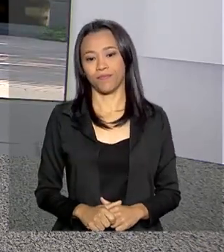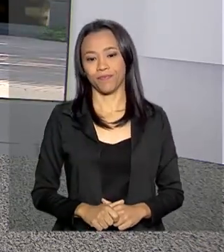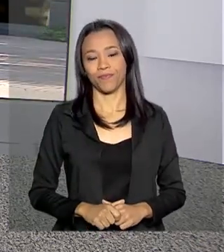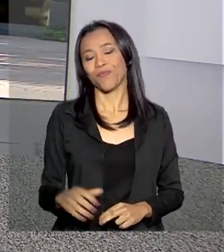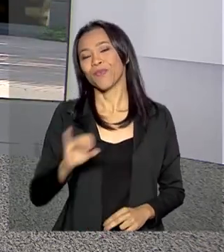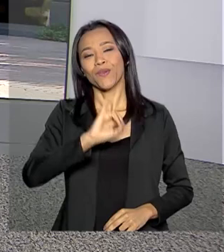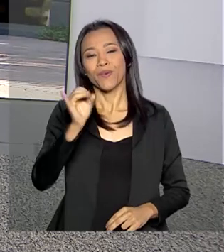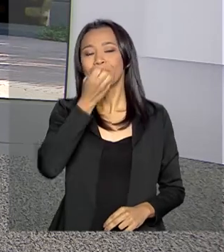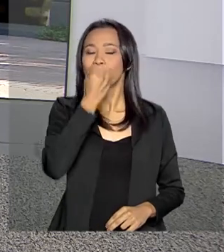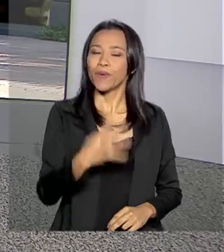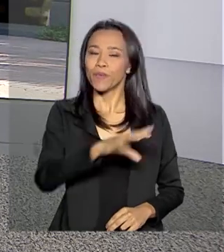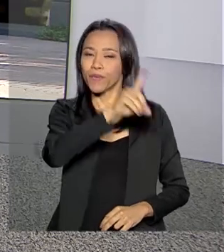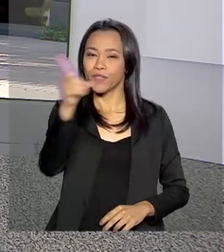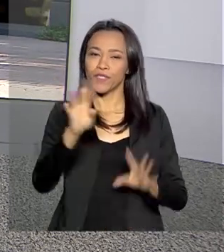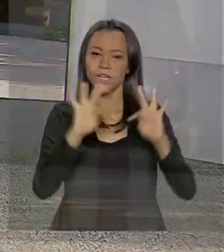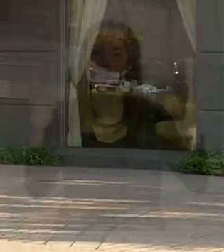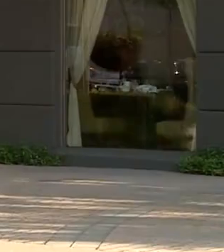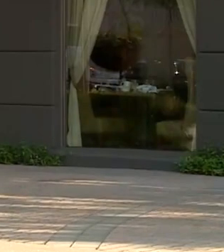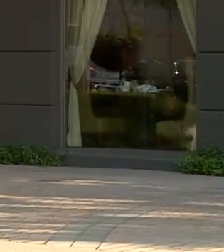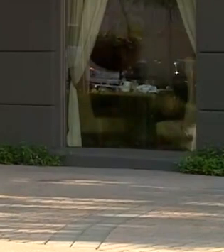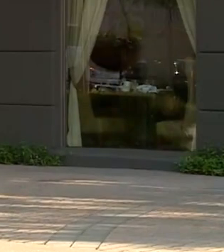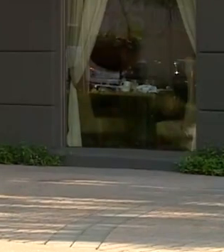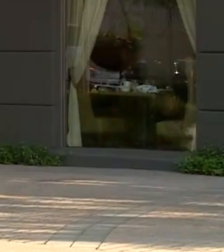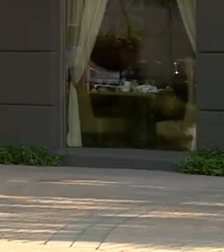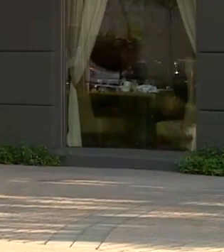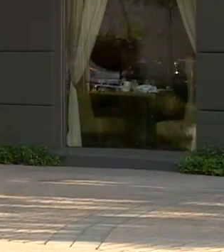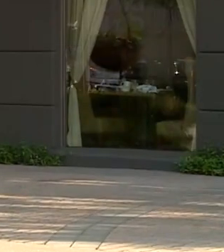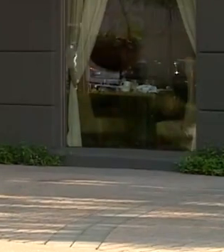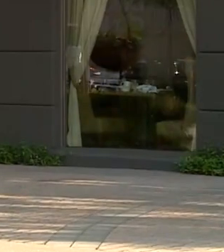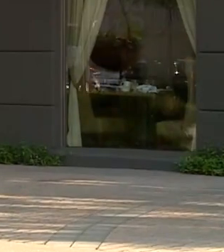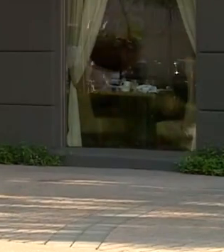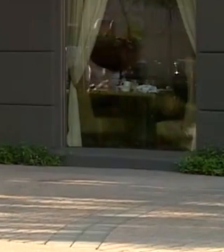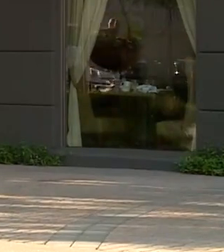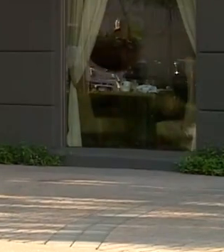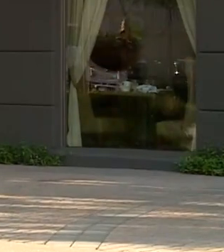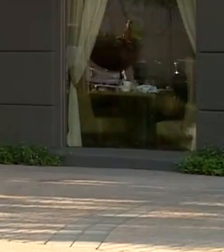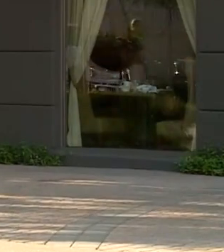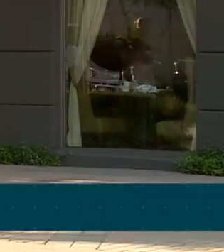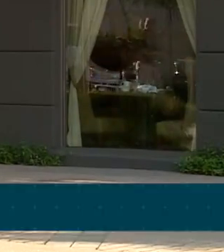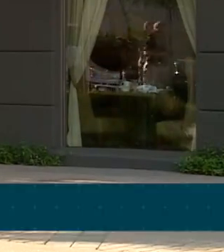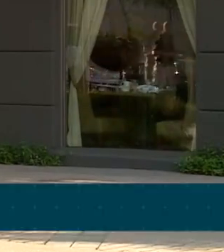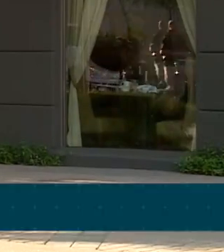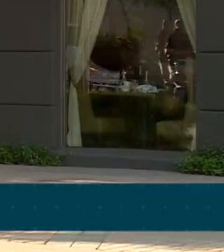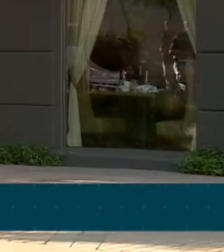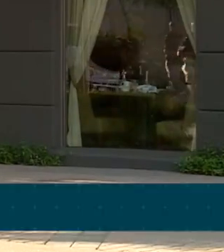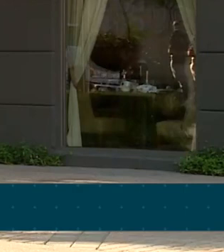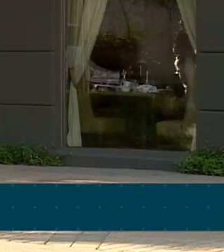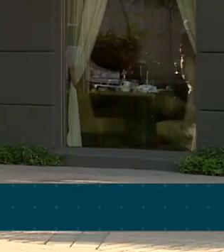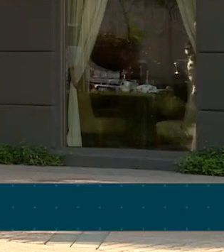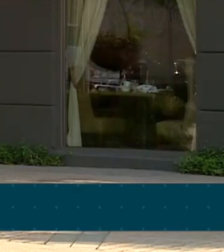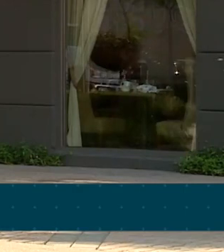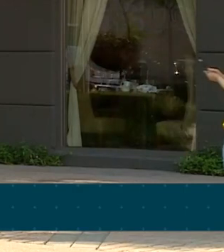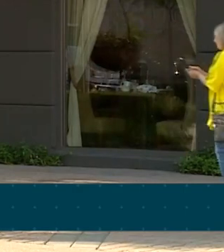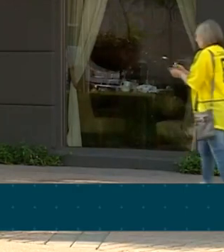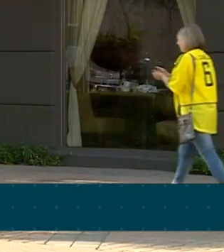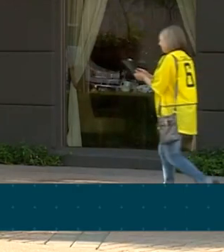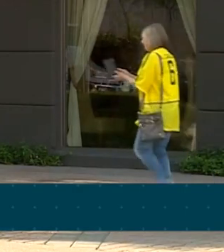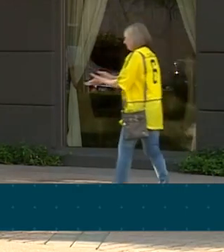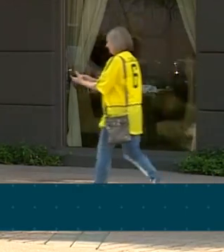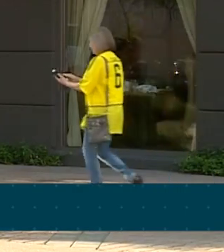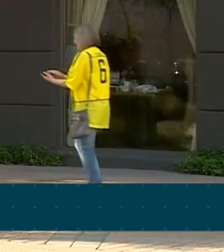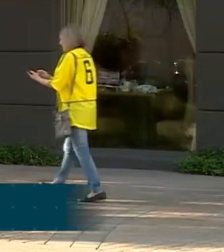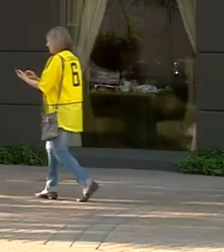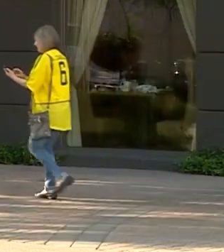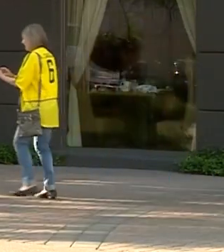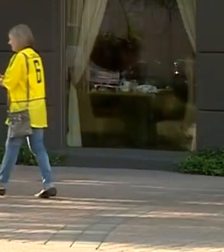Olá, Carla, bom dia. Bom dia a todos que nos acompanham aqui na TV Brasil. A agenda do presidente Jair Bolsonaro hoje, aqui em Dallas, começa com encontros